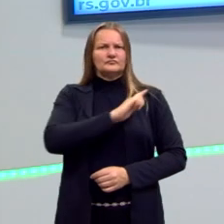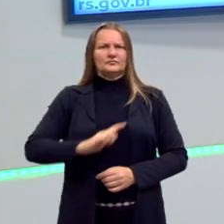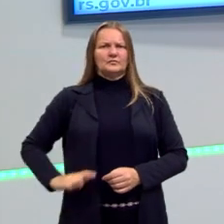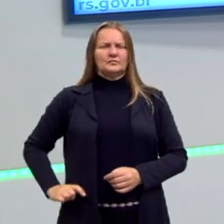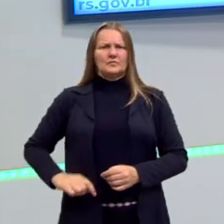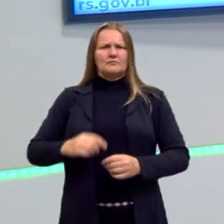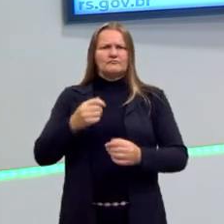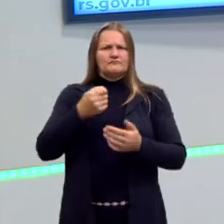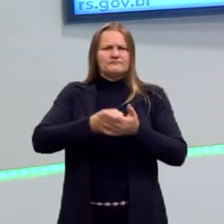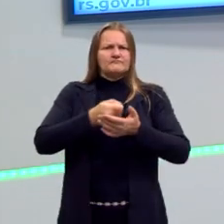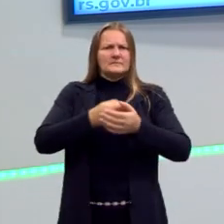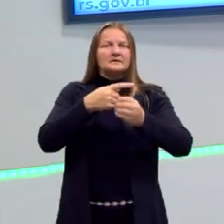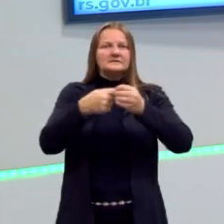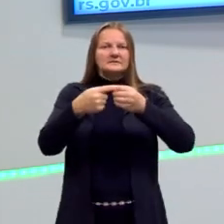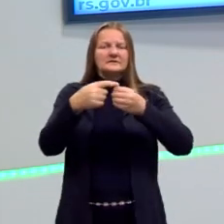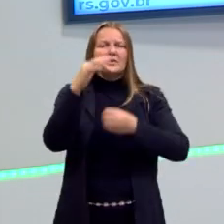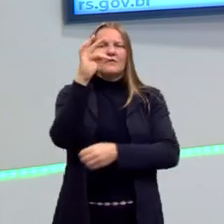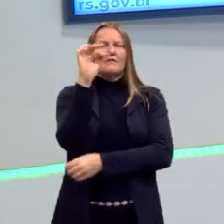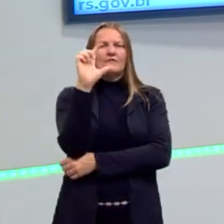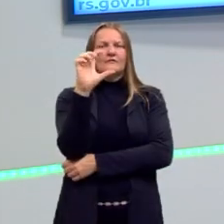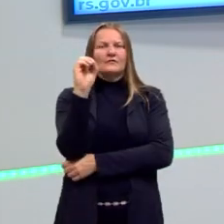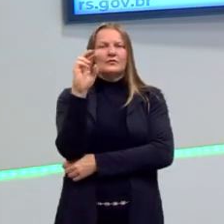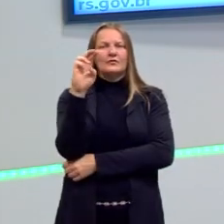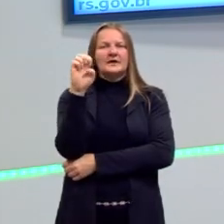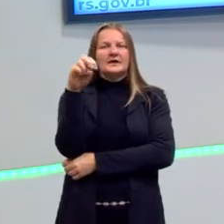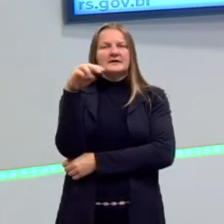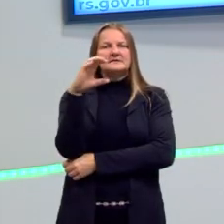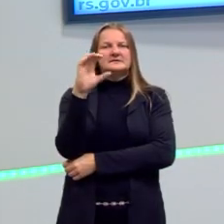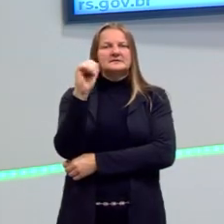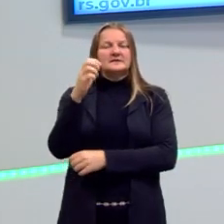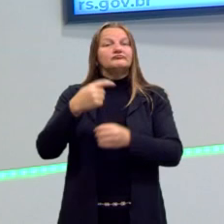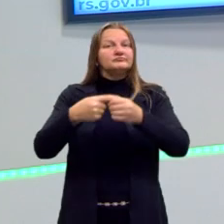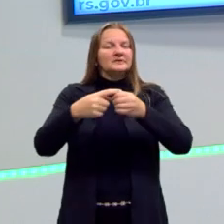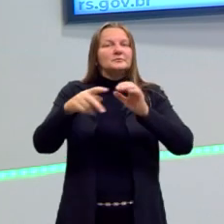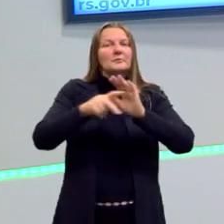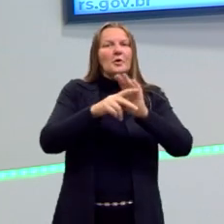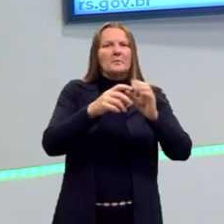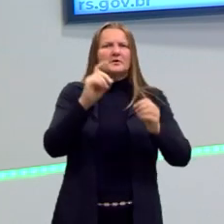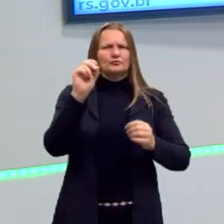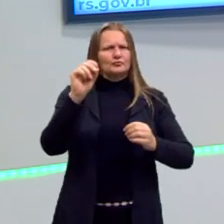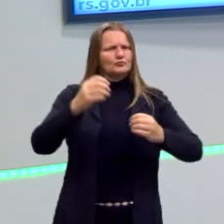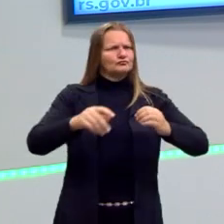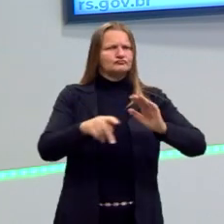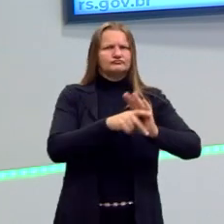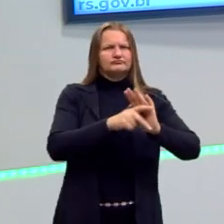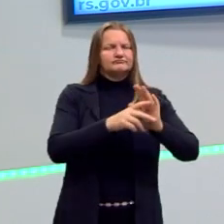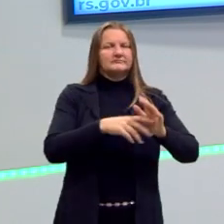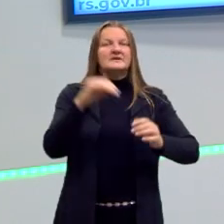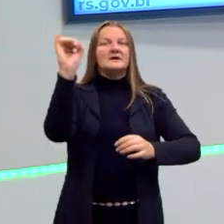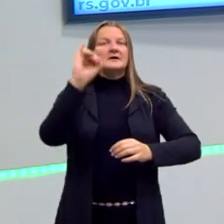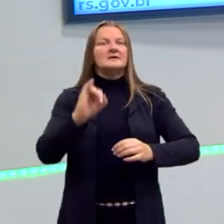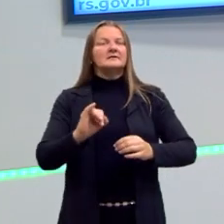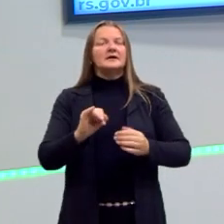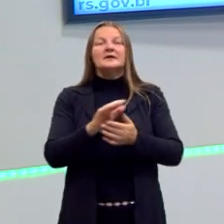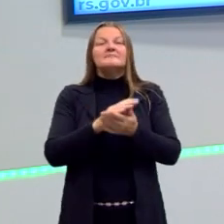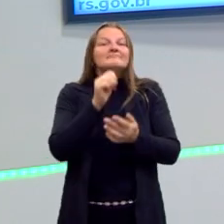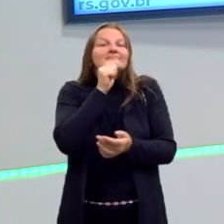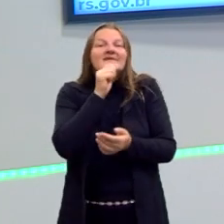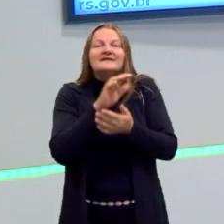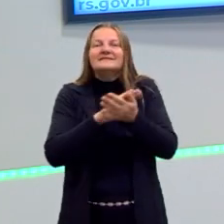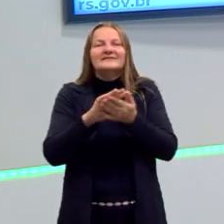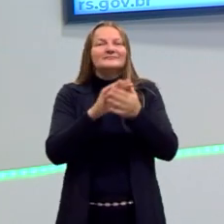Florença, o ducado de Florença, a província de Florença, como se fosse deles. Esse período, a Itália ainda não está